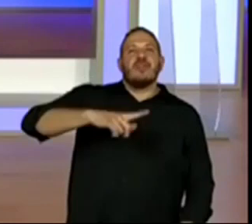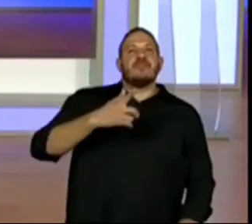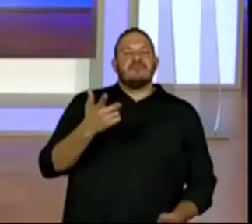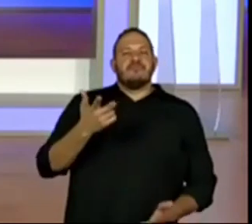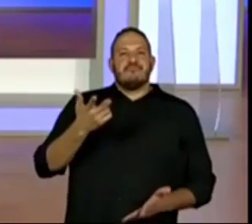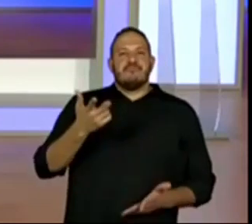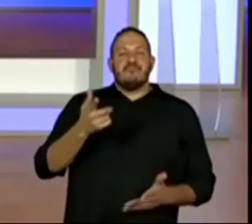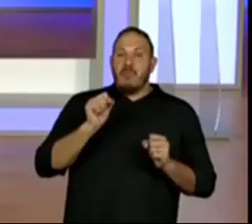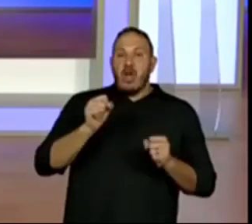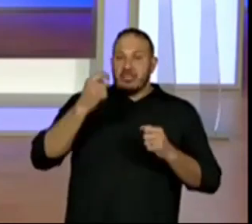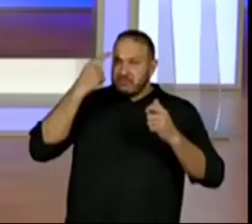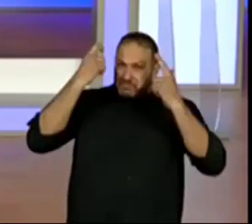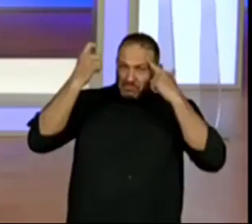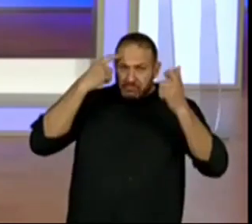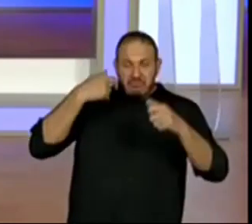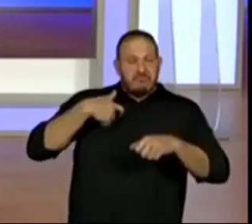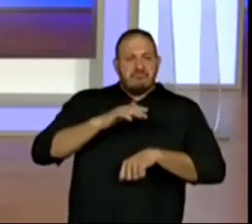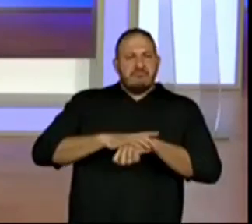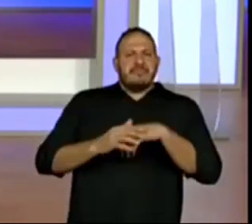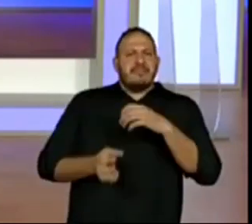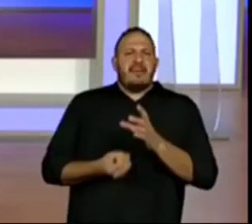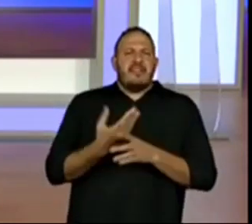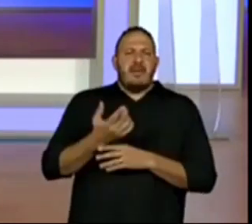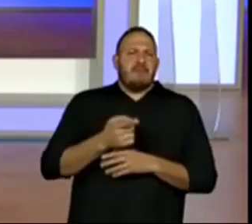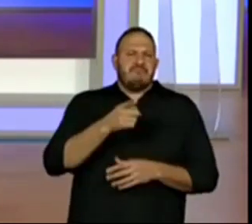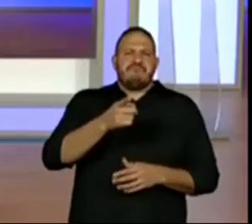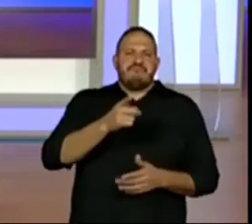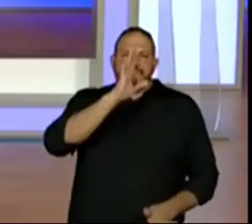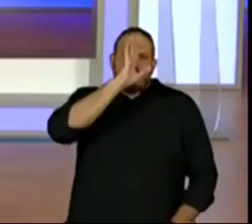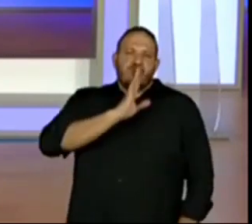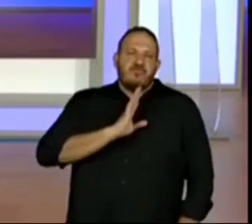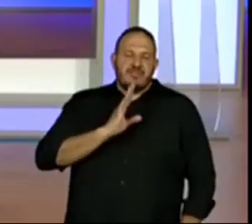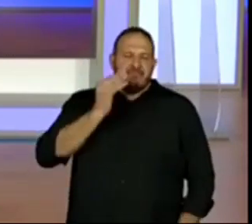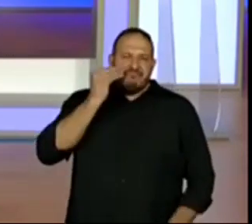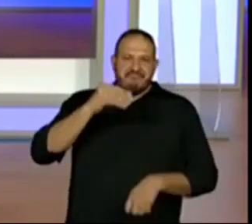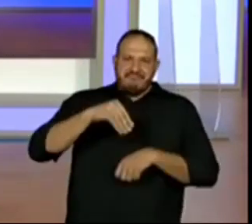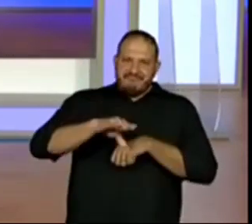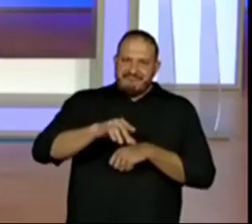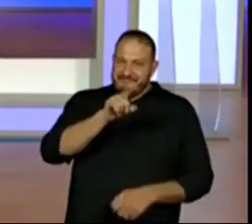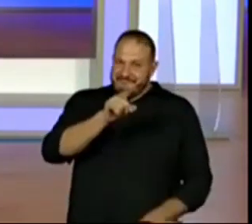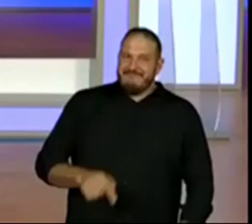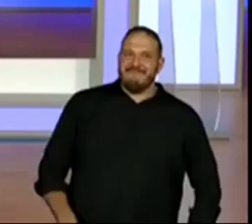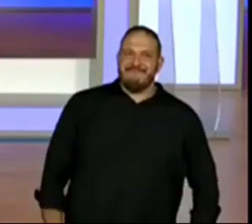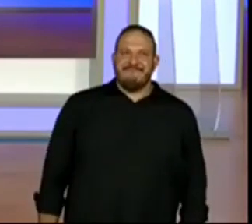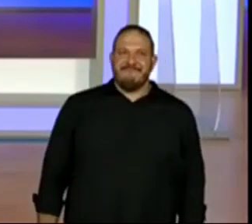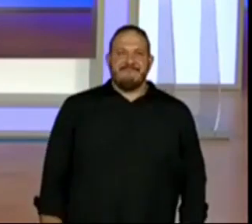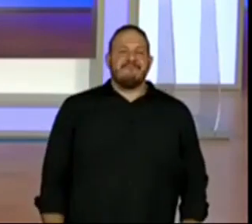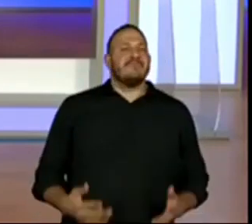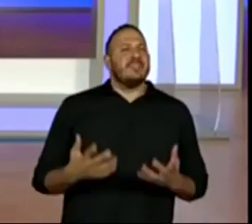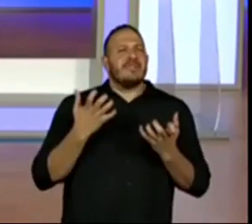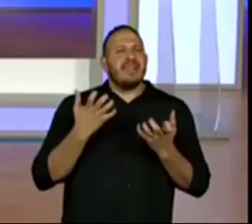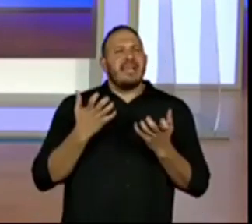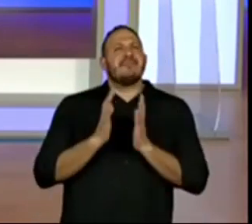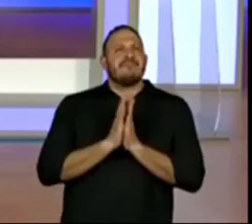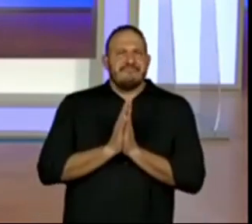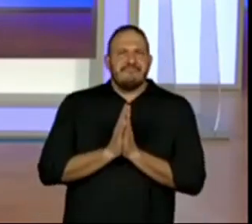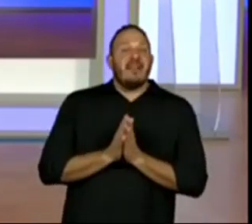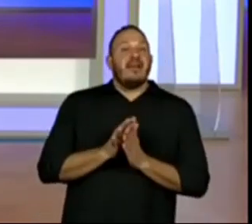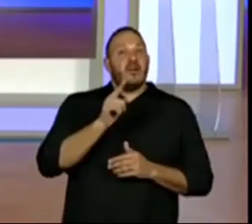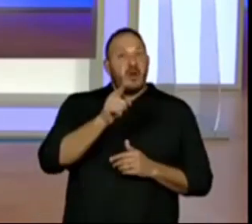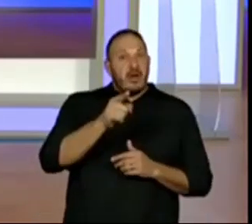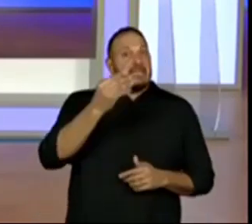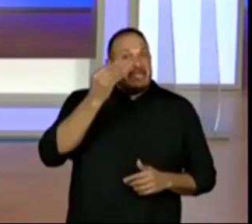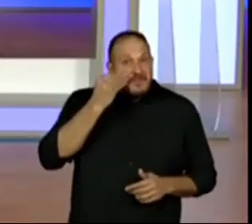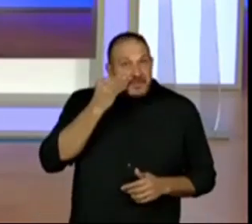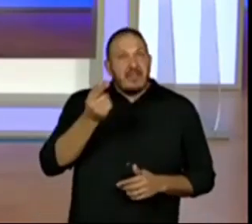criar como vocês quiserem lá no aplicativo e é gratuito, tá? Fica a dica para vocês. Pessoal, quero muito! o projeto vai atrás